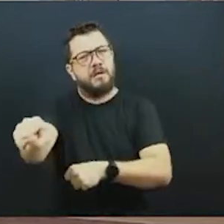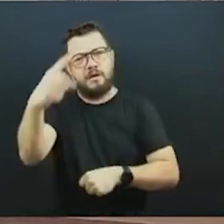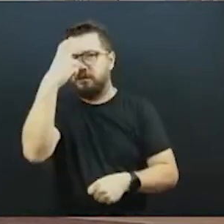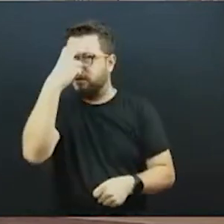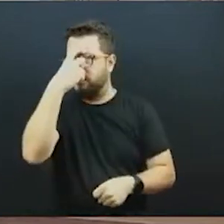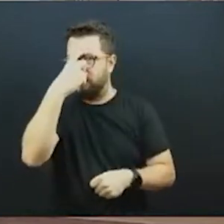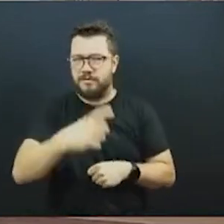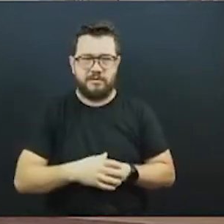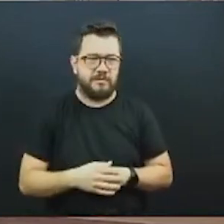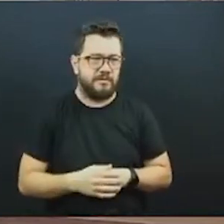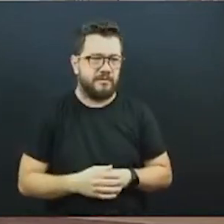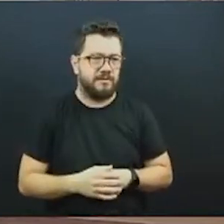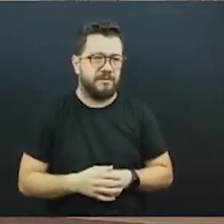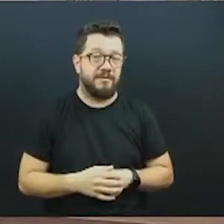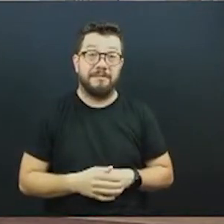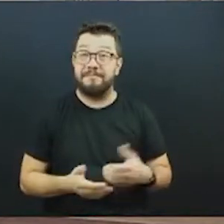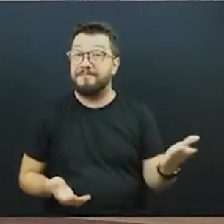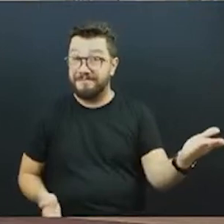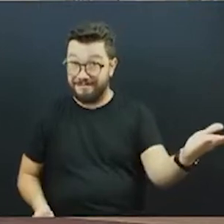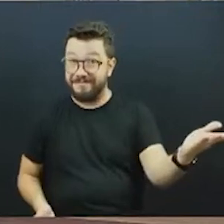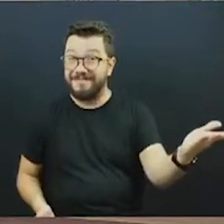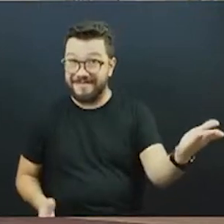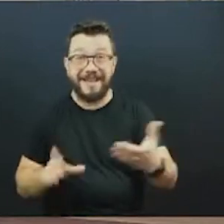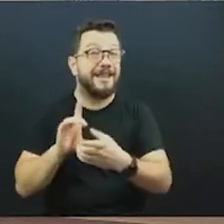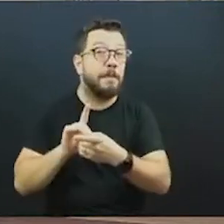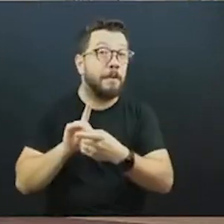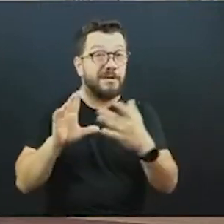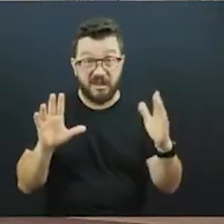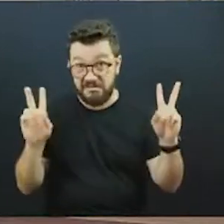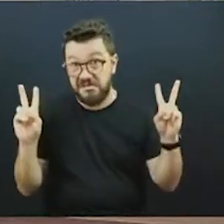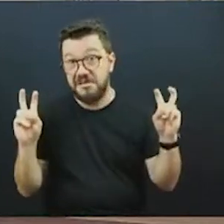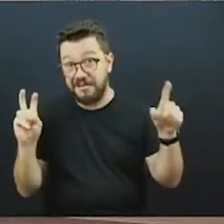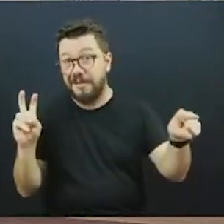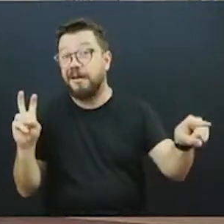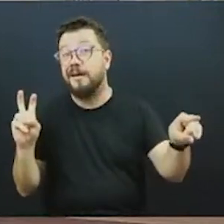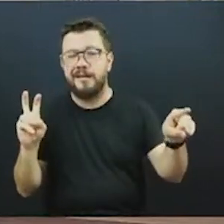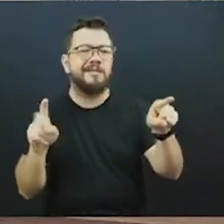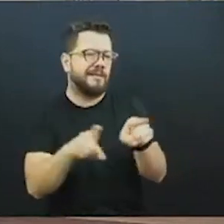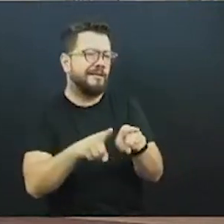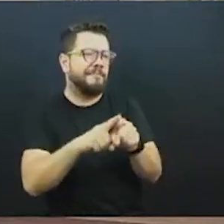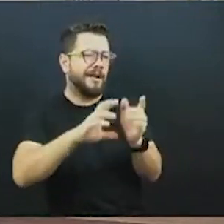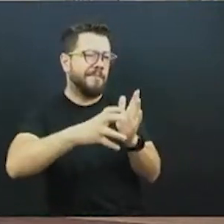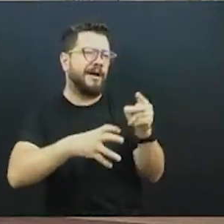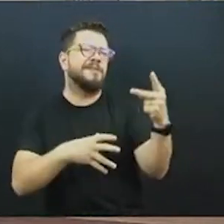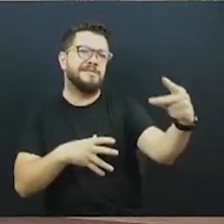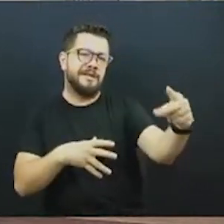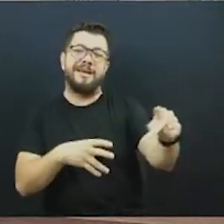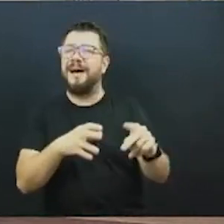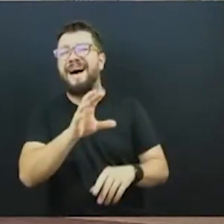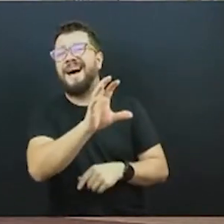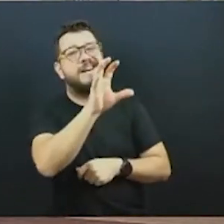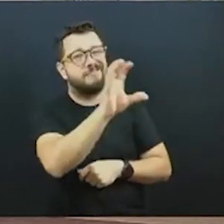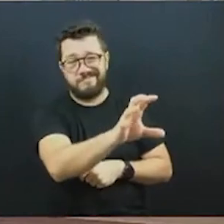Esse é o modelo democrático que o senhor adota, inclusive o seu partido adota nesse país. É exatamente esse